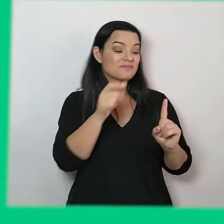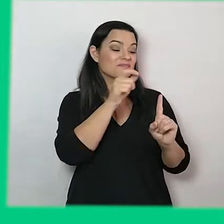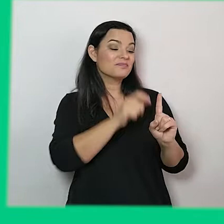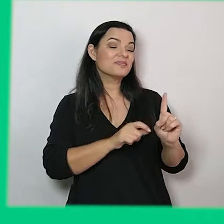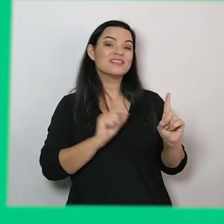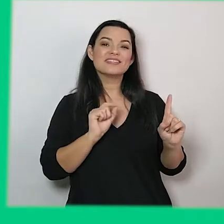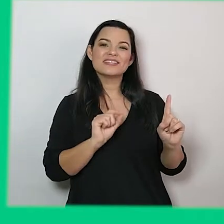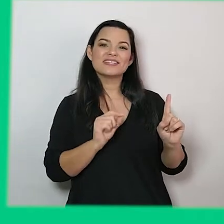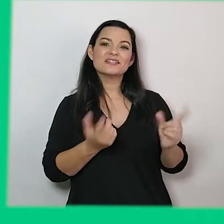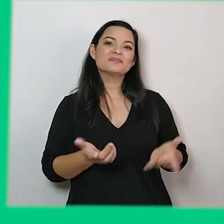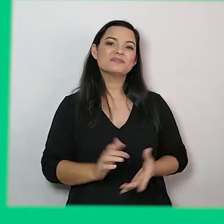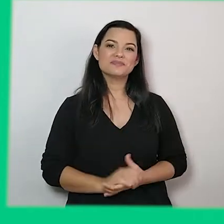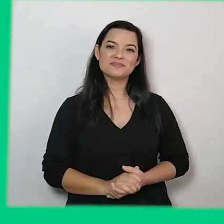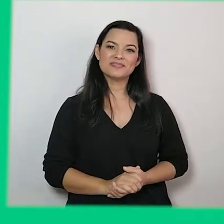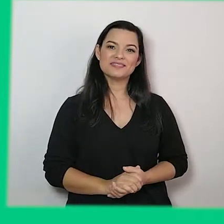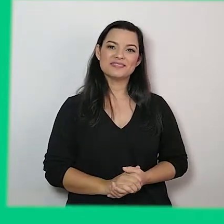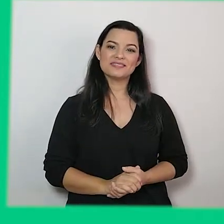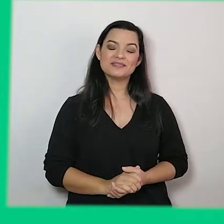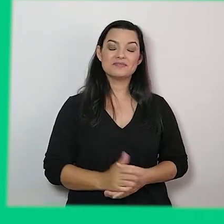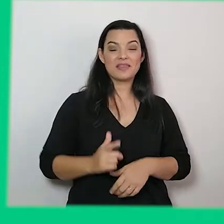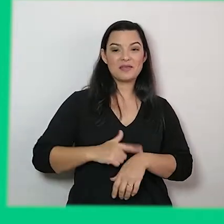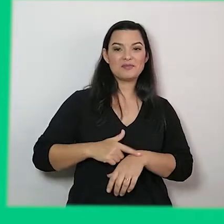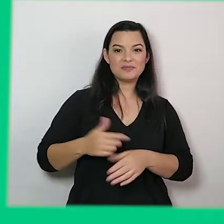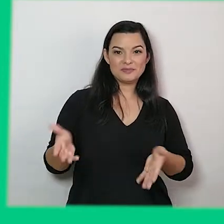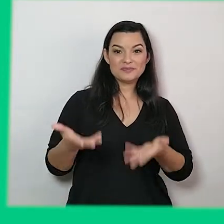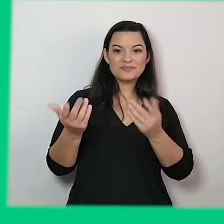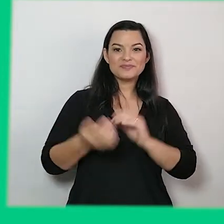personagem? Tempo para vocês!